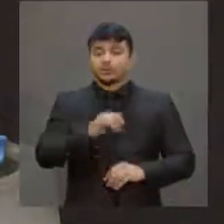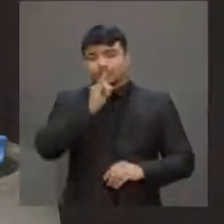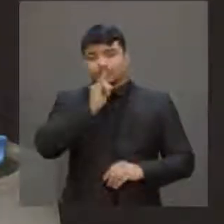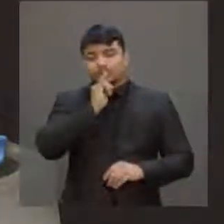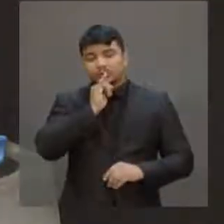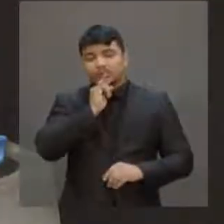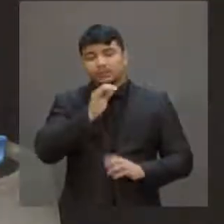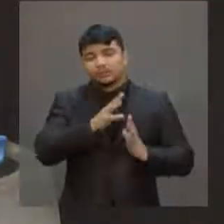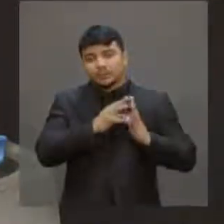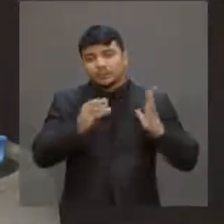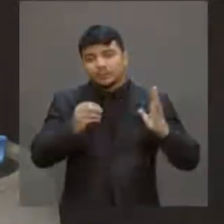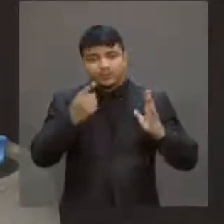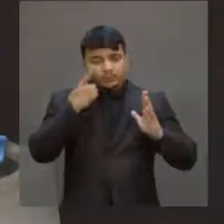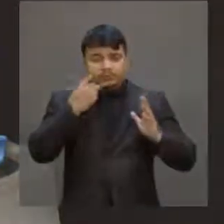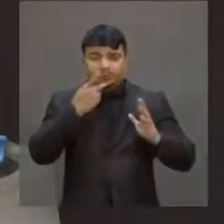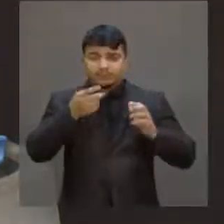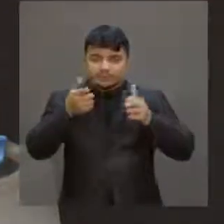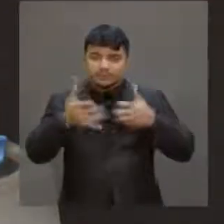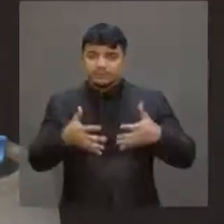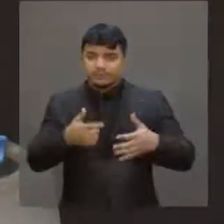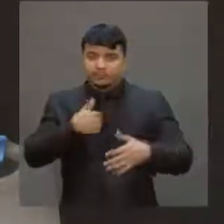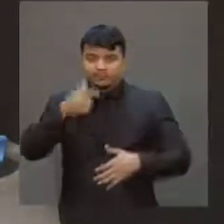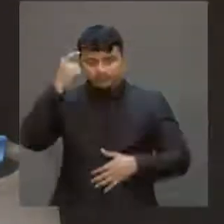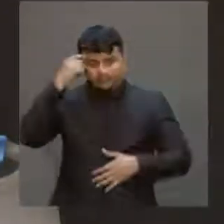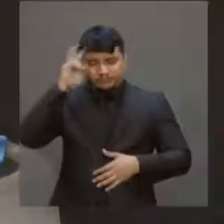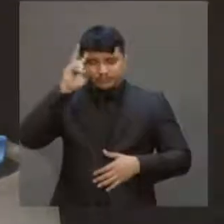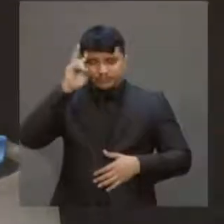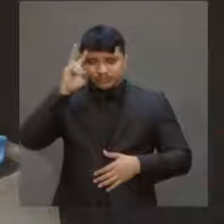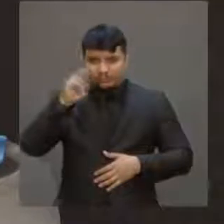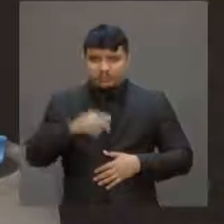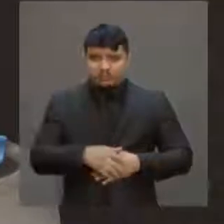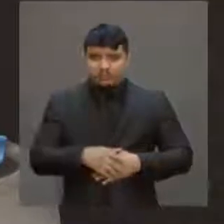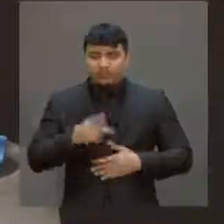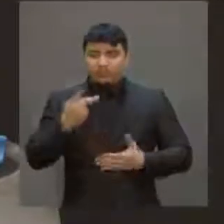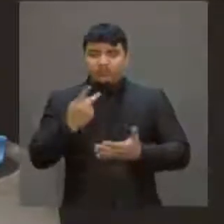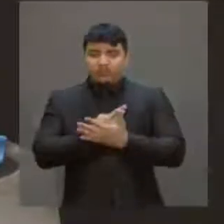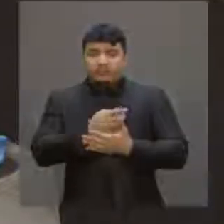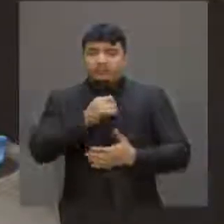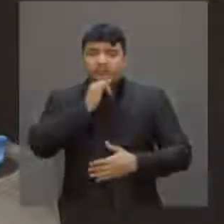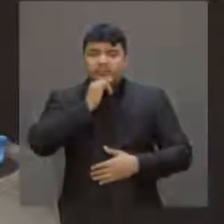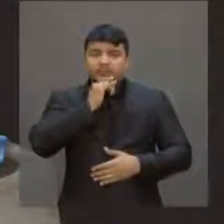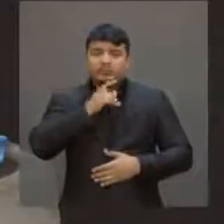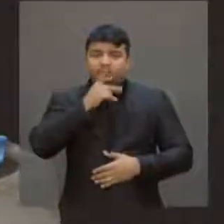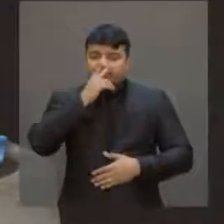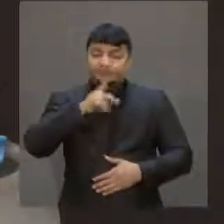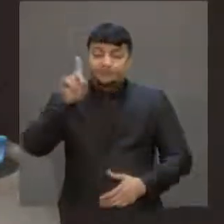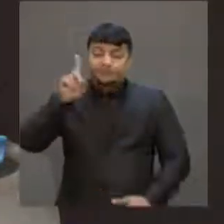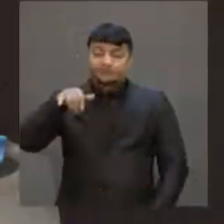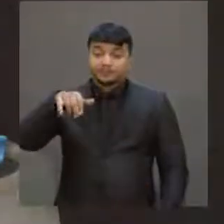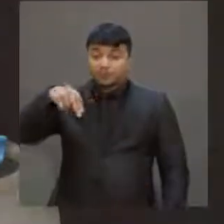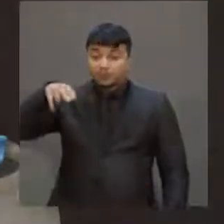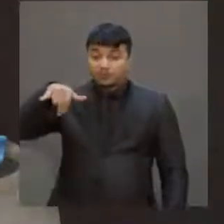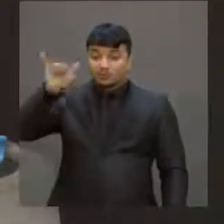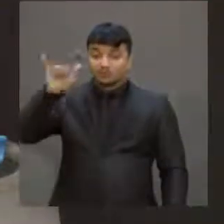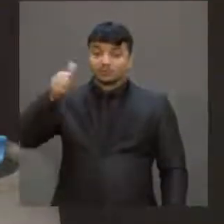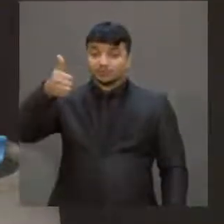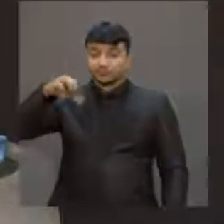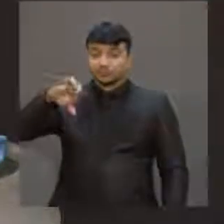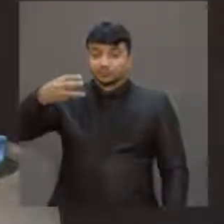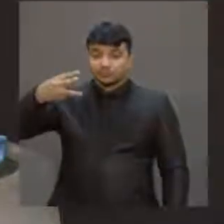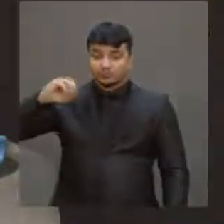vou citar aqui de cabeça situações, por exemplo, na recessão norte-americana dos anos 30,